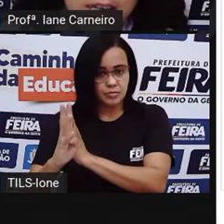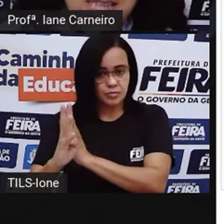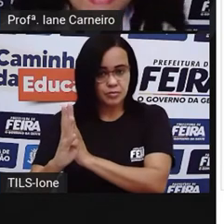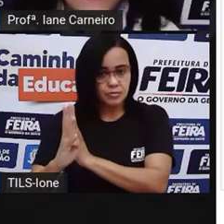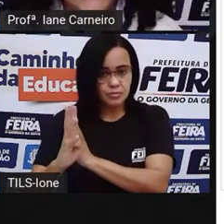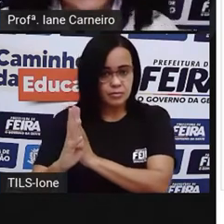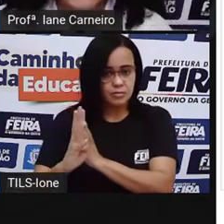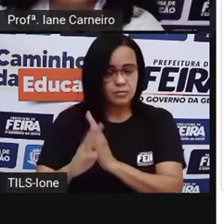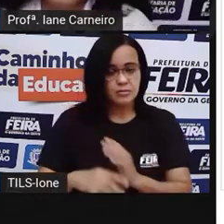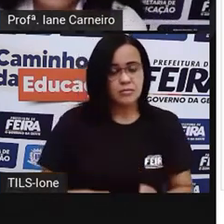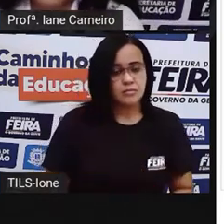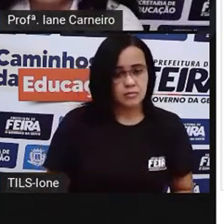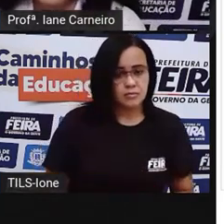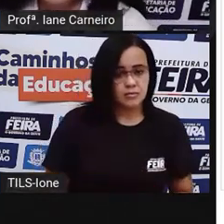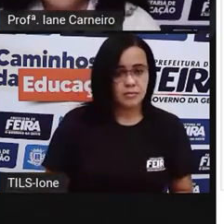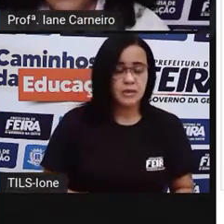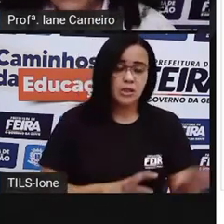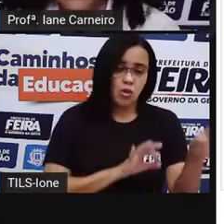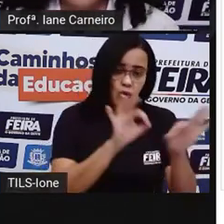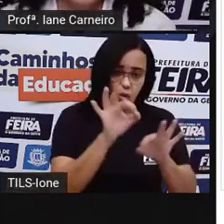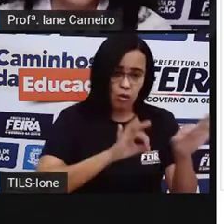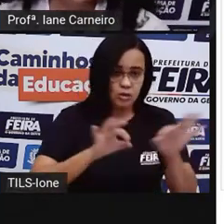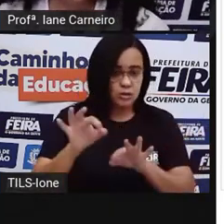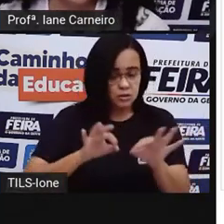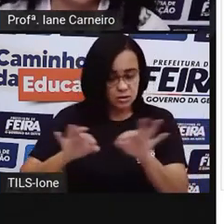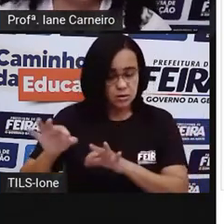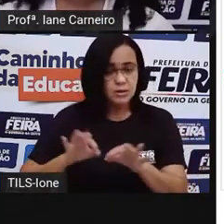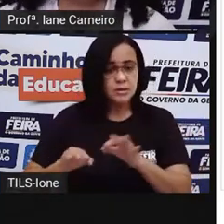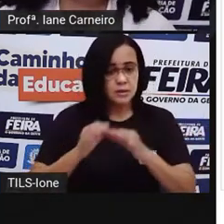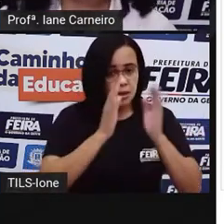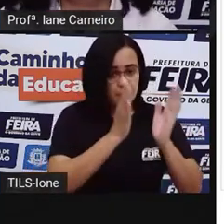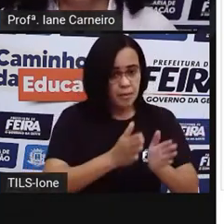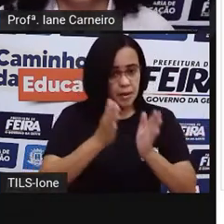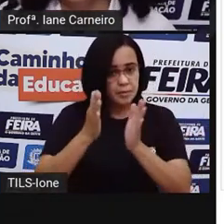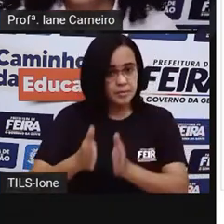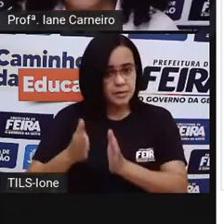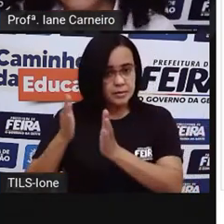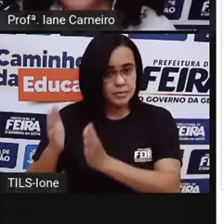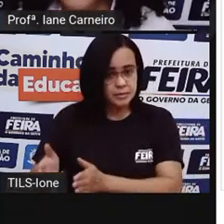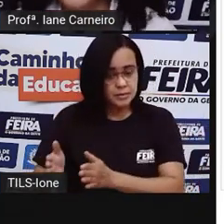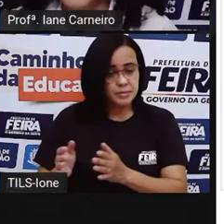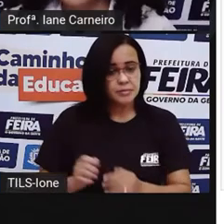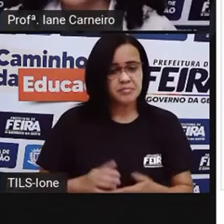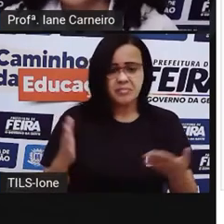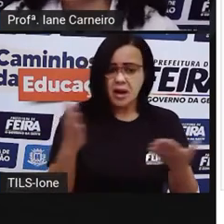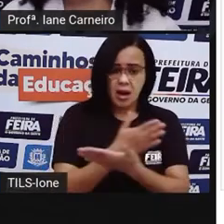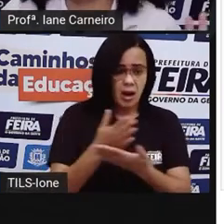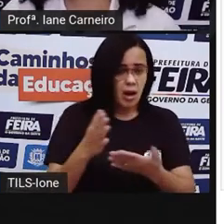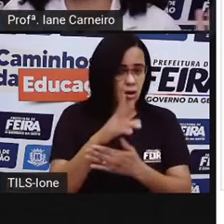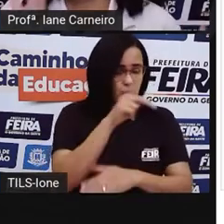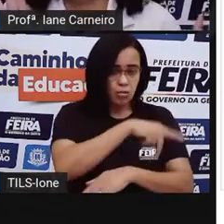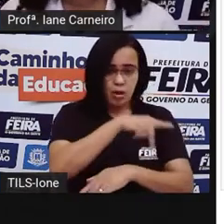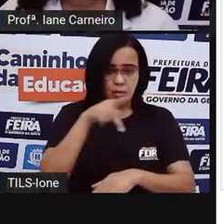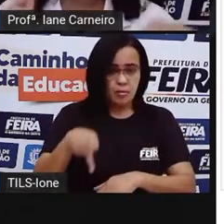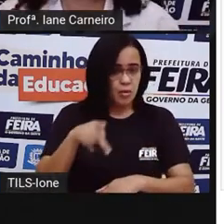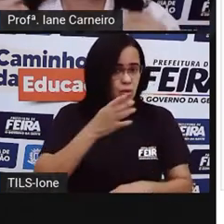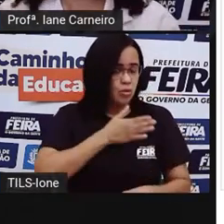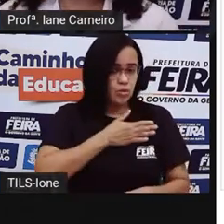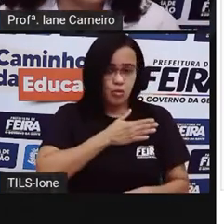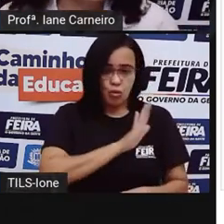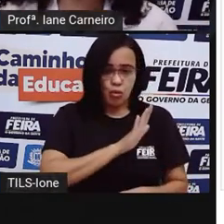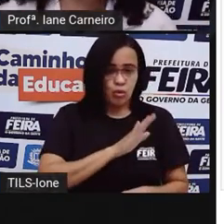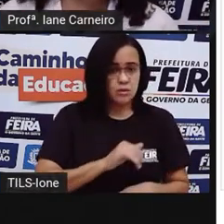ficam organizadas lado a lado, né? Esse formato aqui tem professoras que não gostam muito. E a Pró também, eu não gosto muito